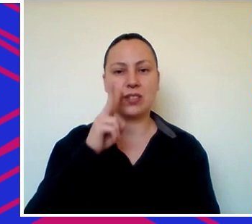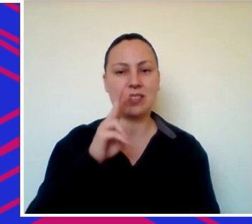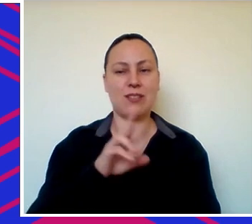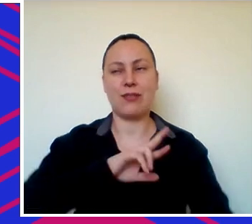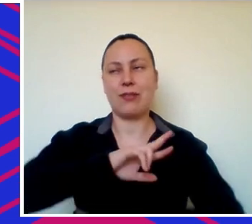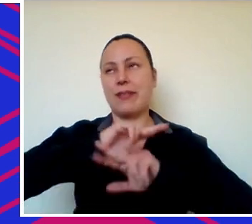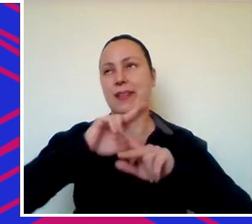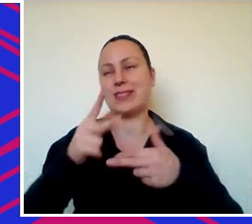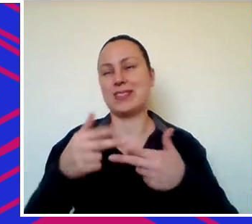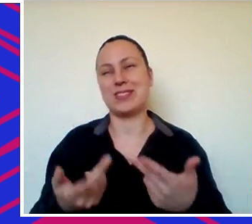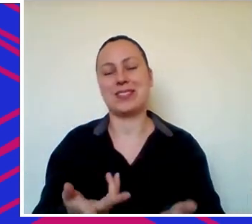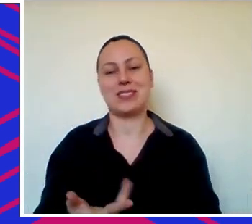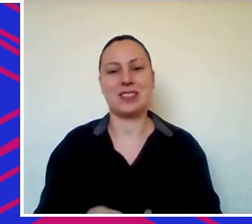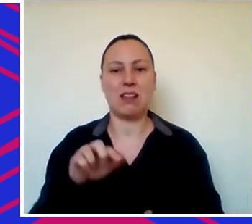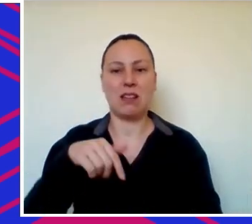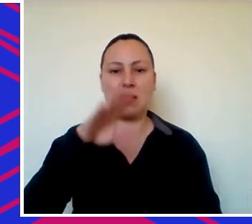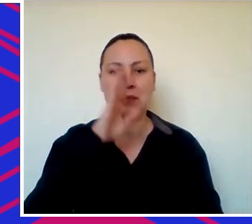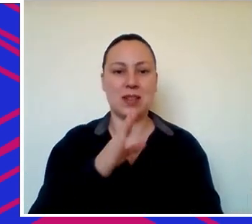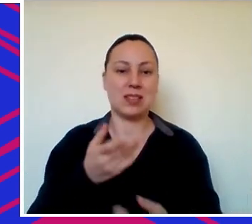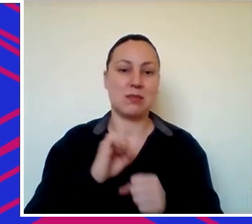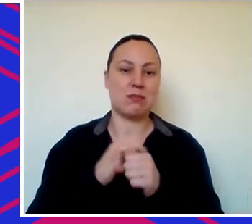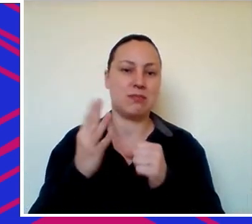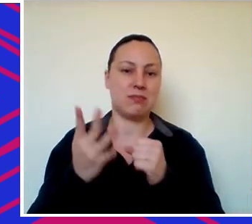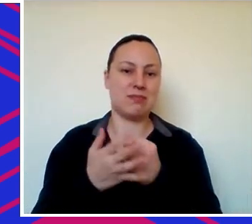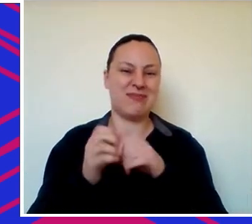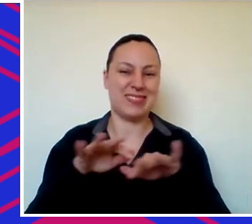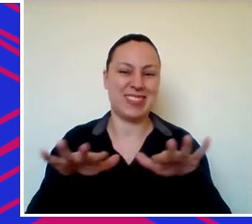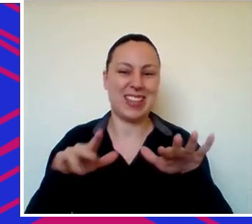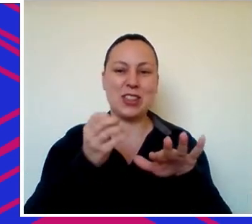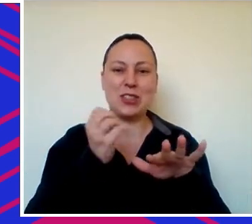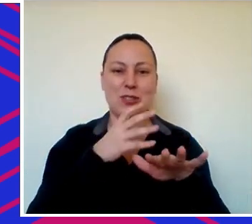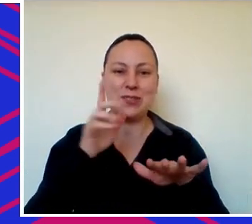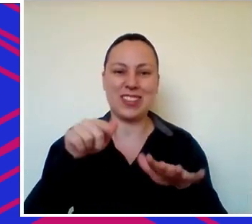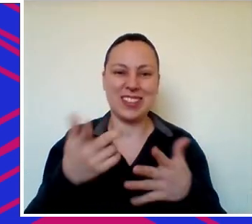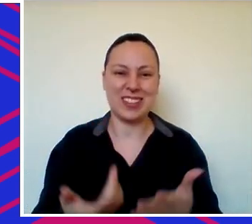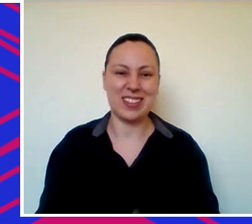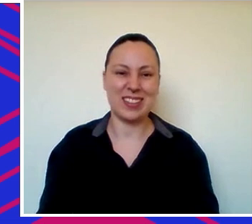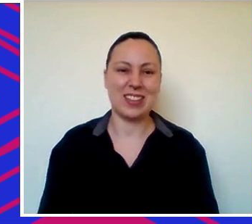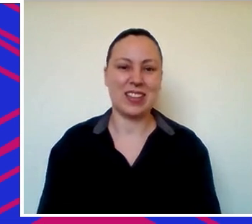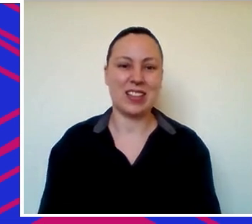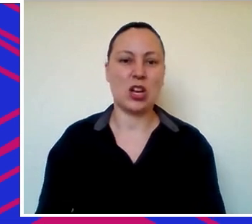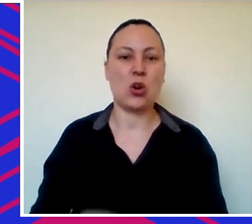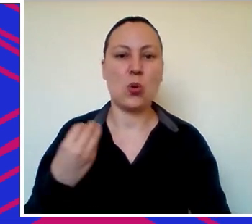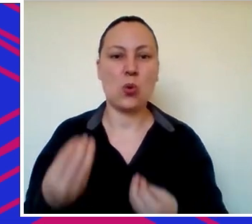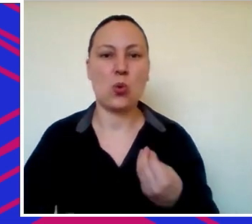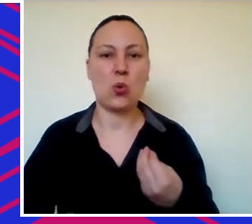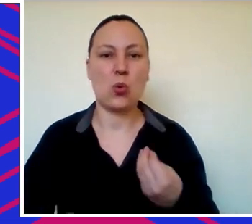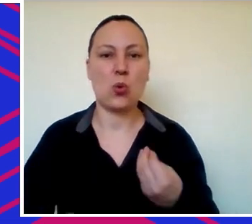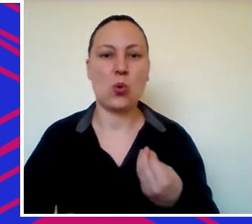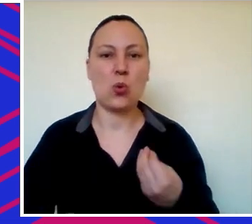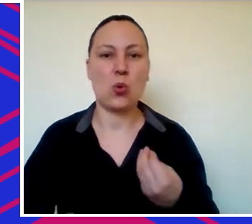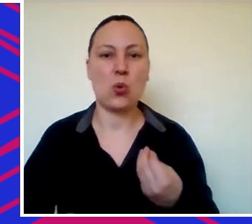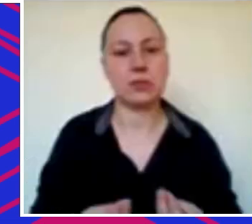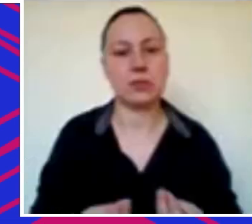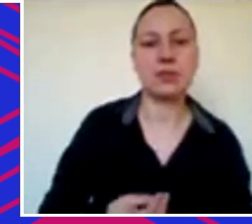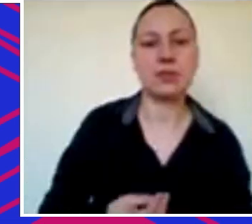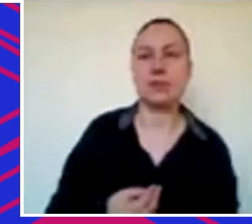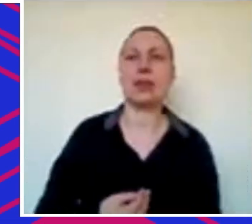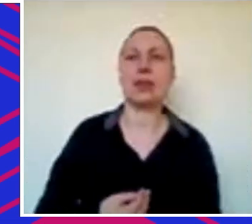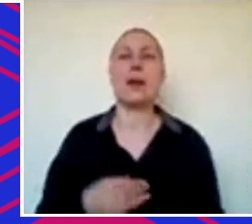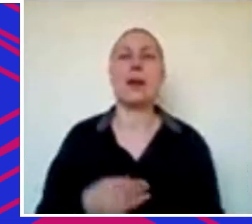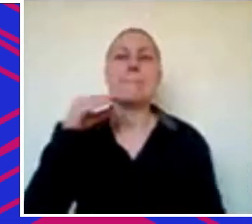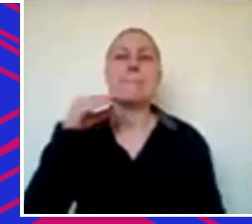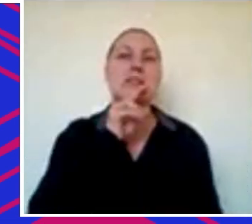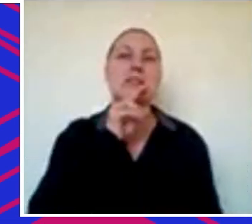estando no Brasil há tanto tempo. Acho que pandemia, acho que é novo para você. Como é que foi? Como é que você está olhando para frente, médio ou longo